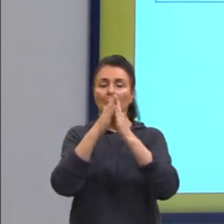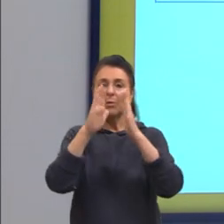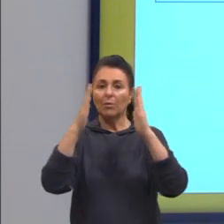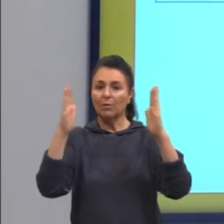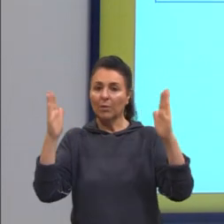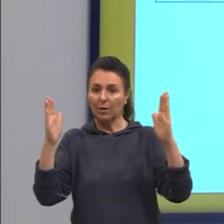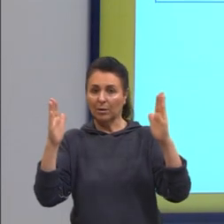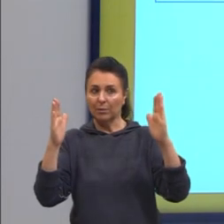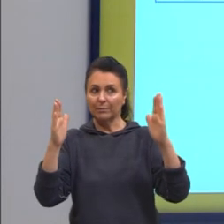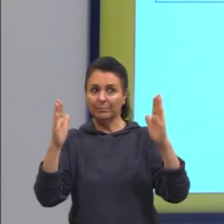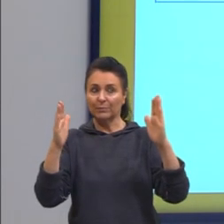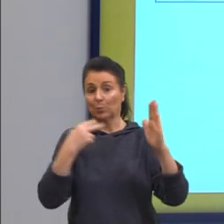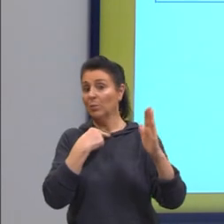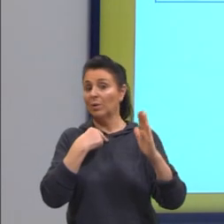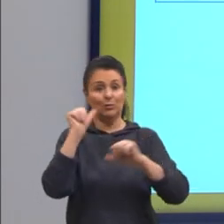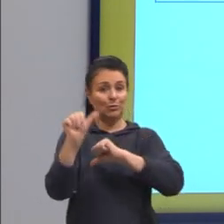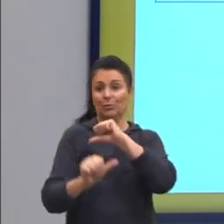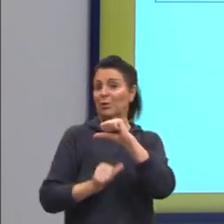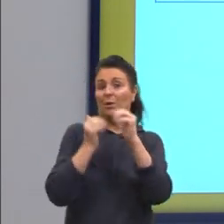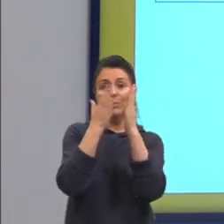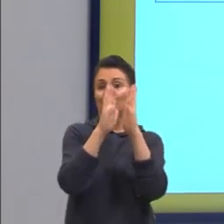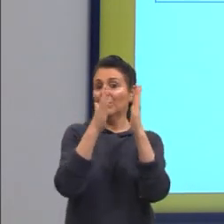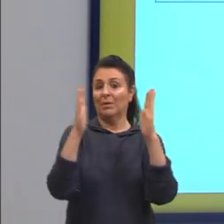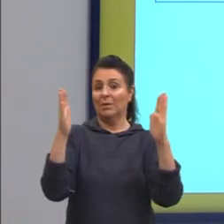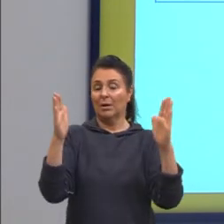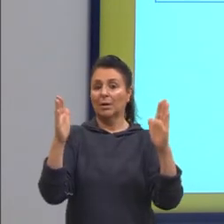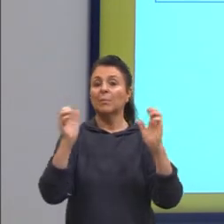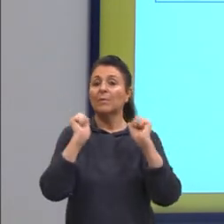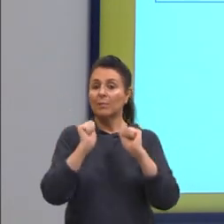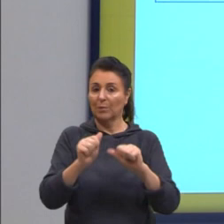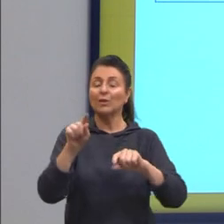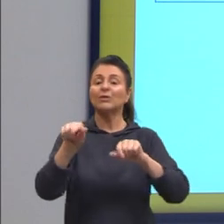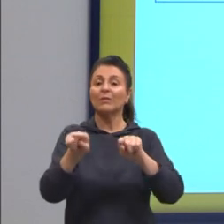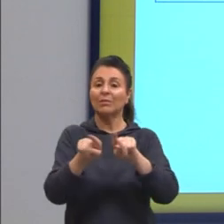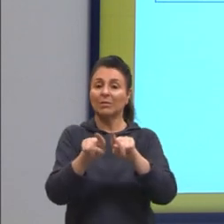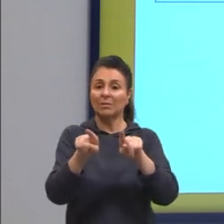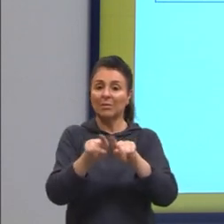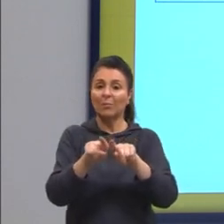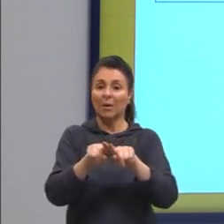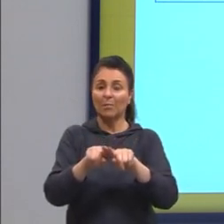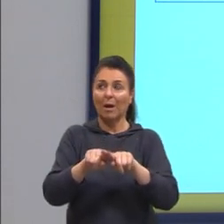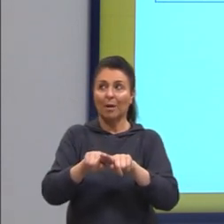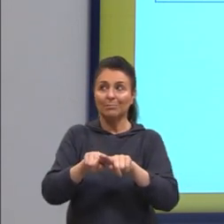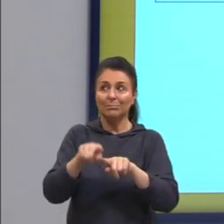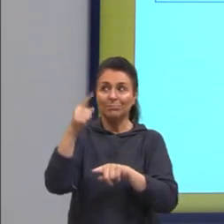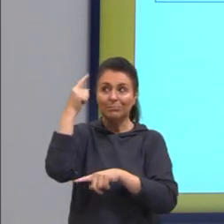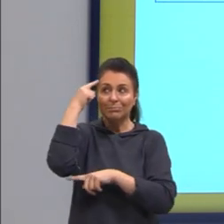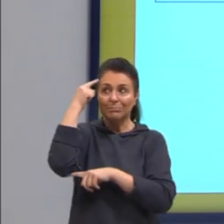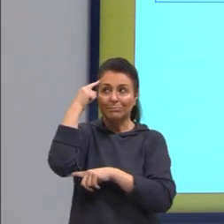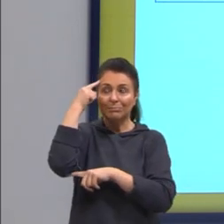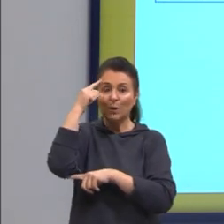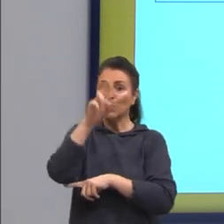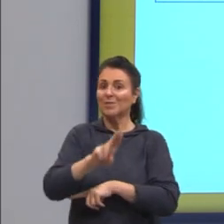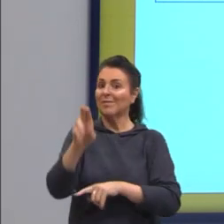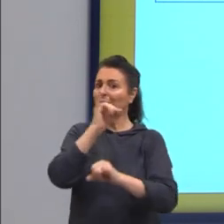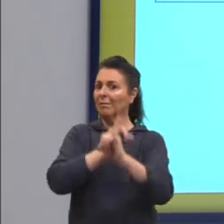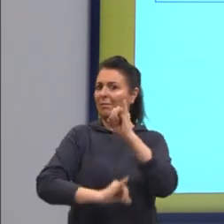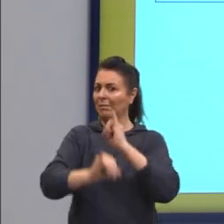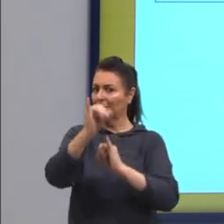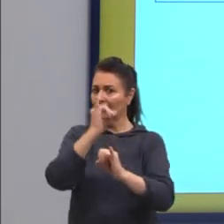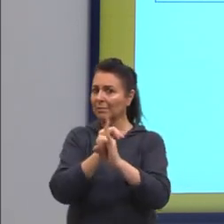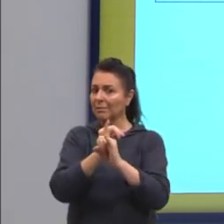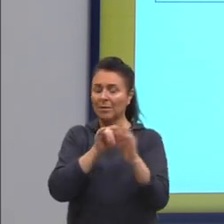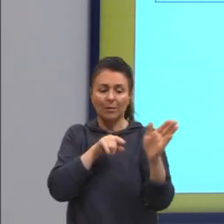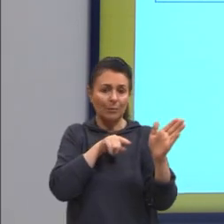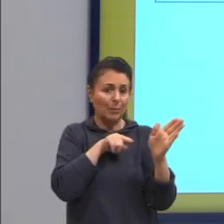não, nunca trocaremos uma biblioteca, livros físicos, né? Mas a gente pode também, para gravar, a internet. Na internet, a gente tem